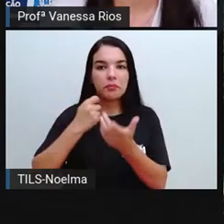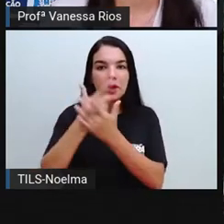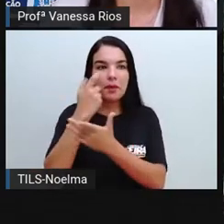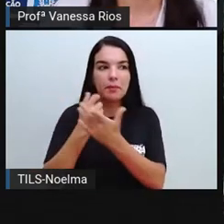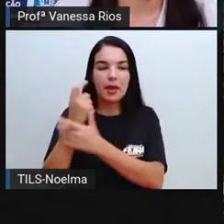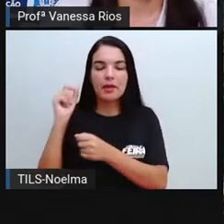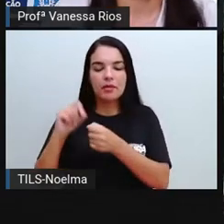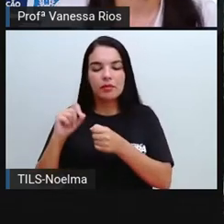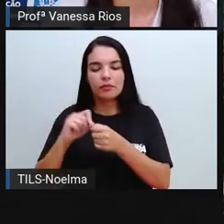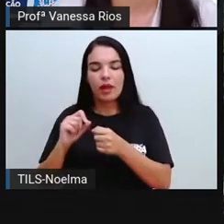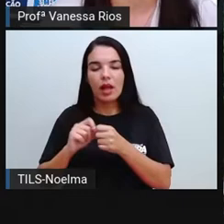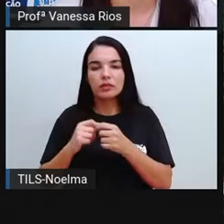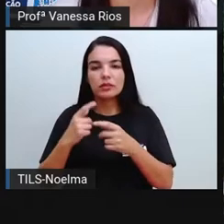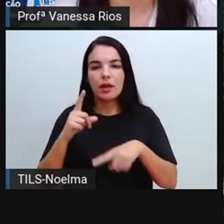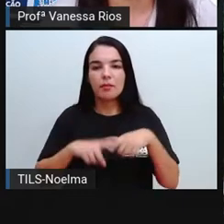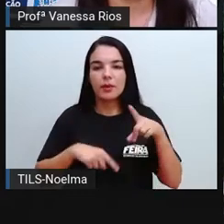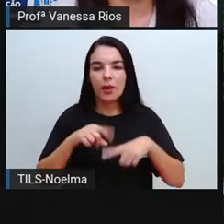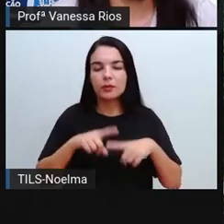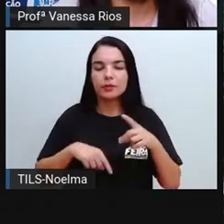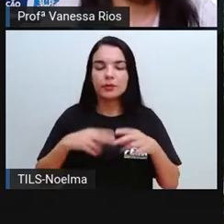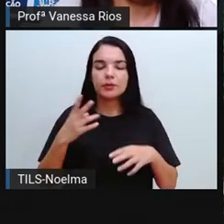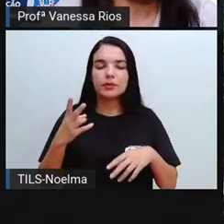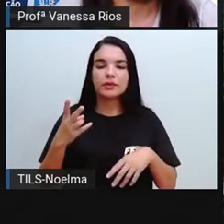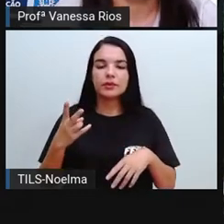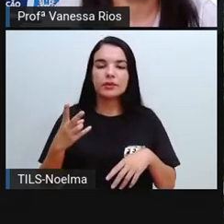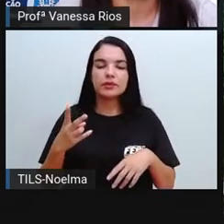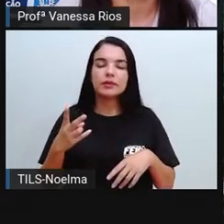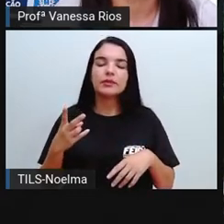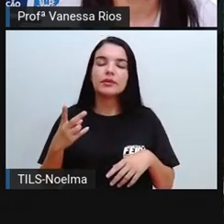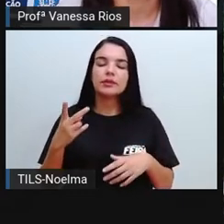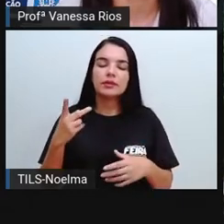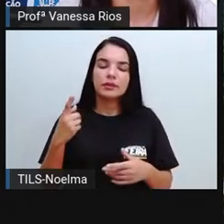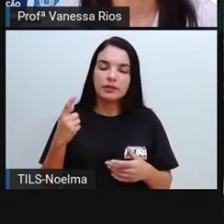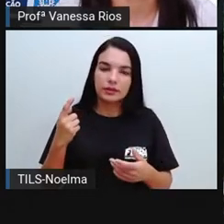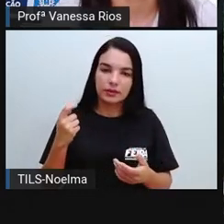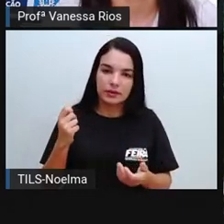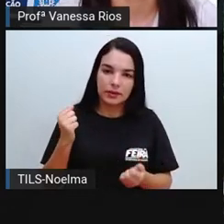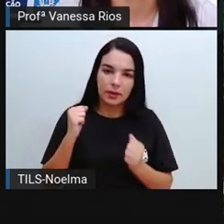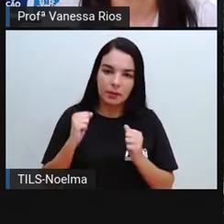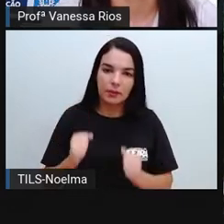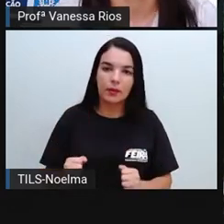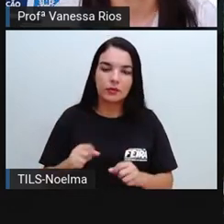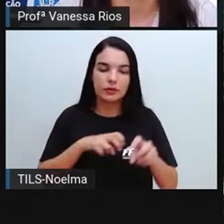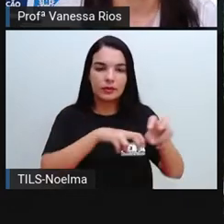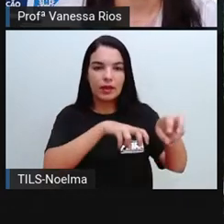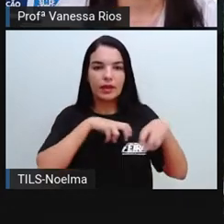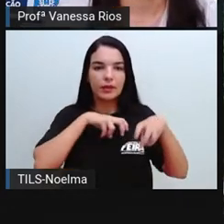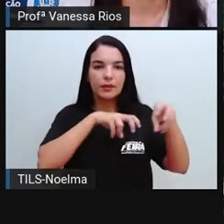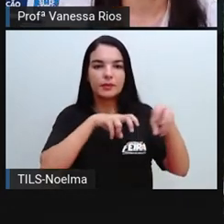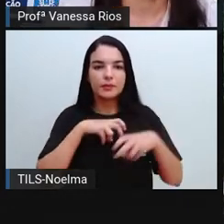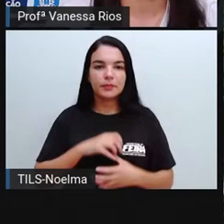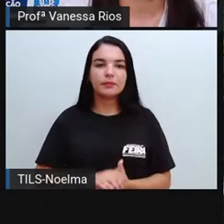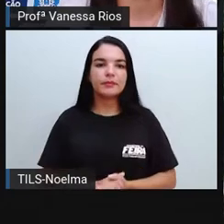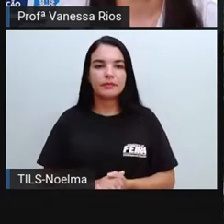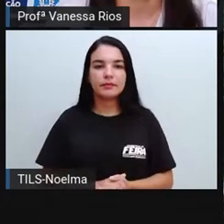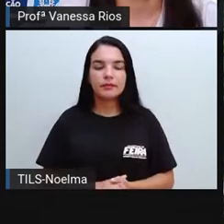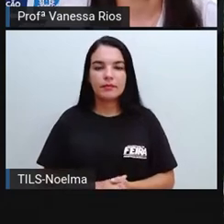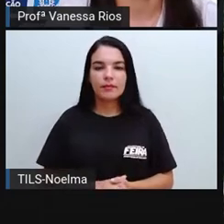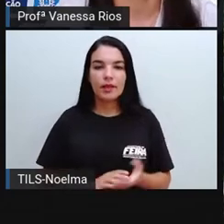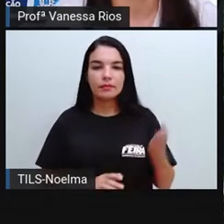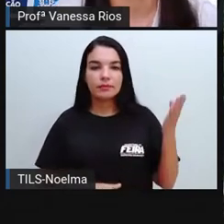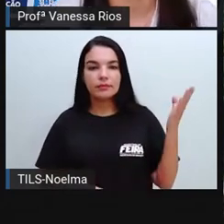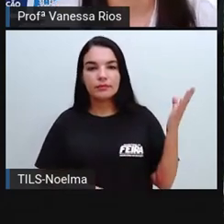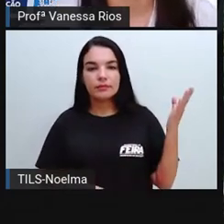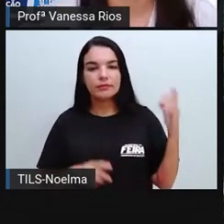sua grande maioria, né? As pequenas produções acontecendo no espaço em que a gente vive. Então, imagens como